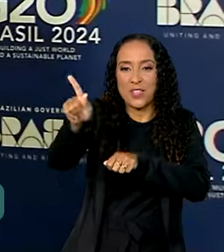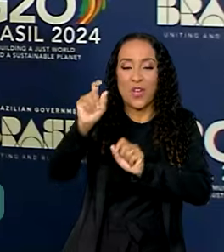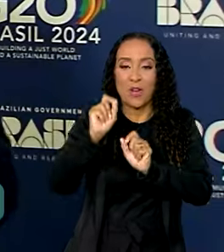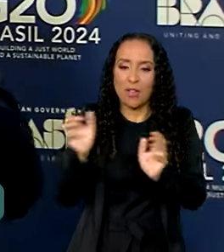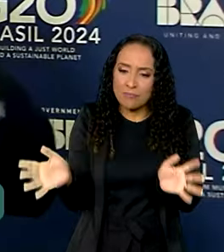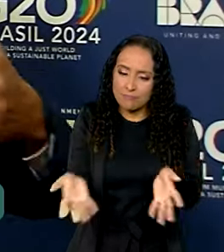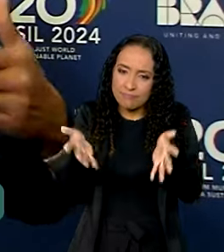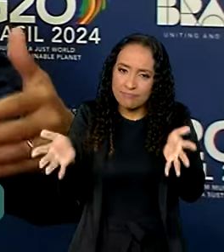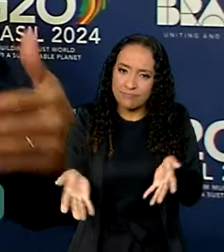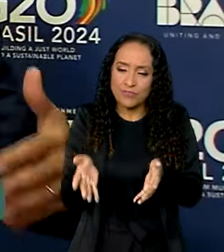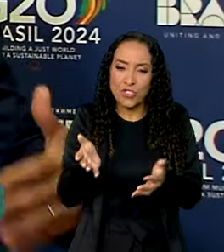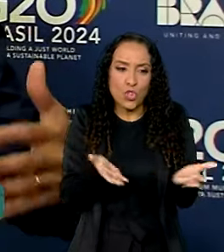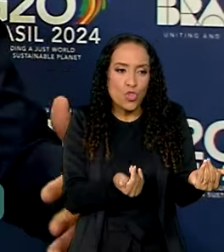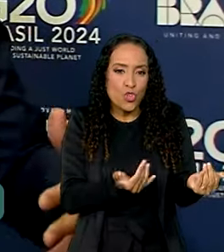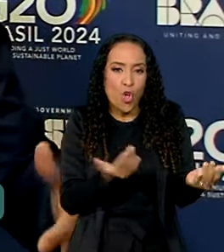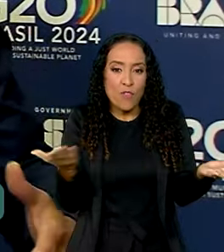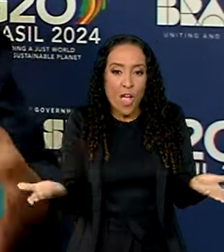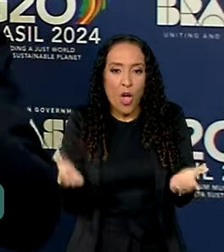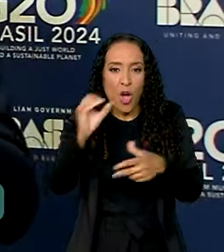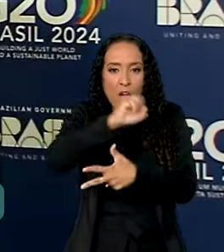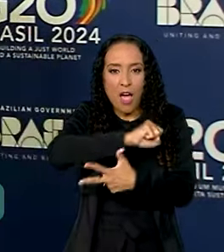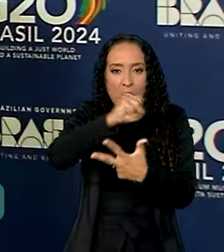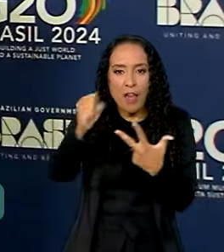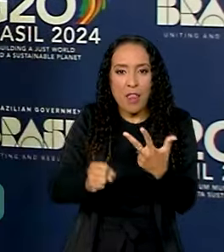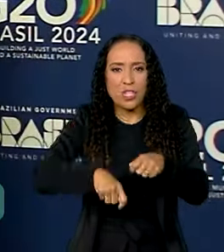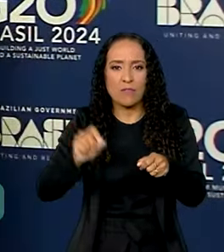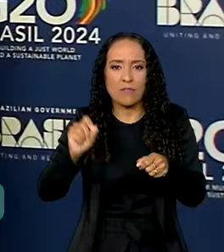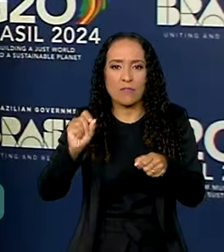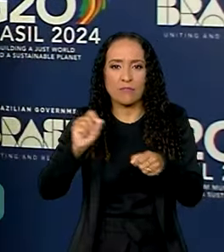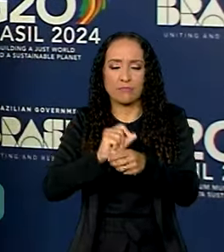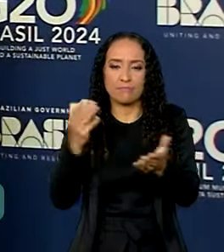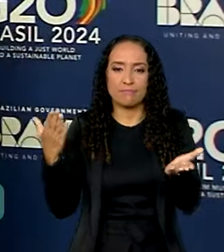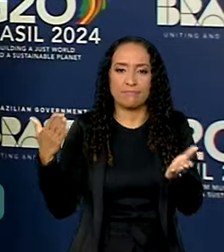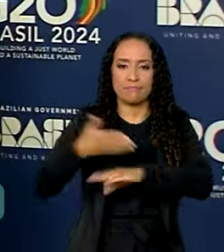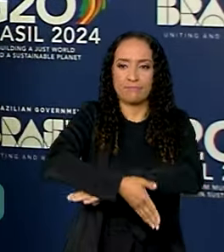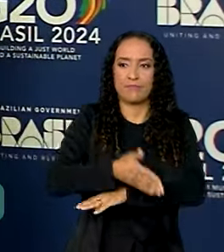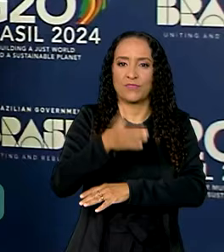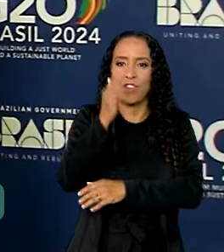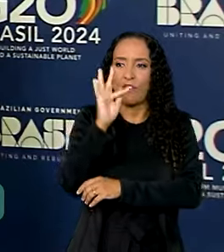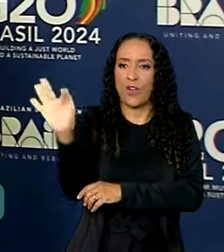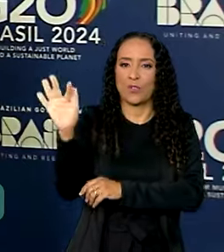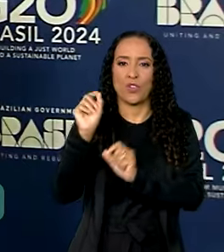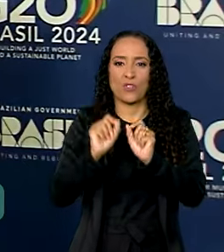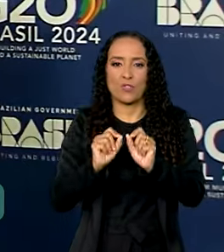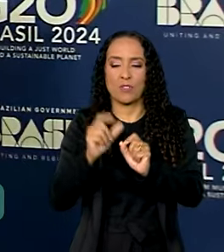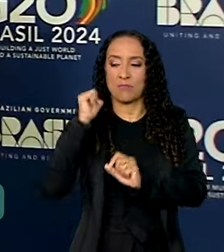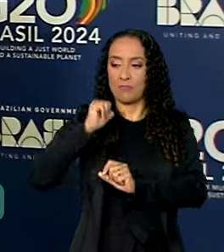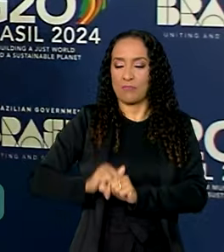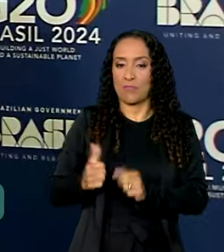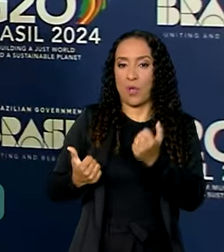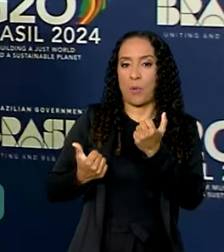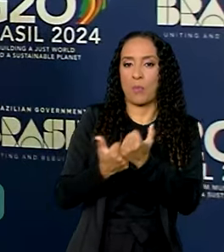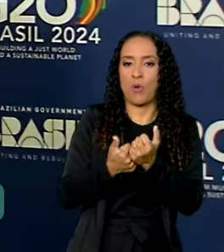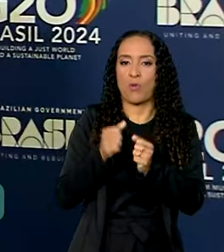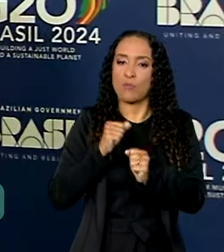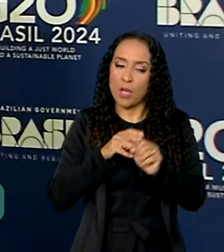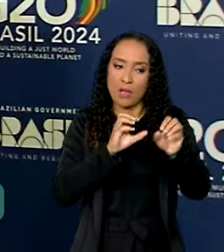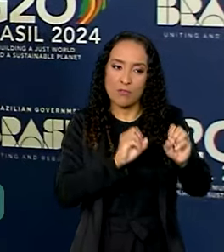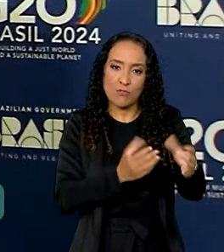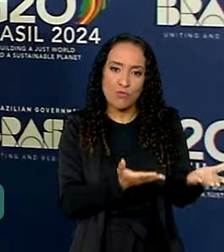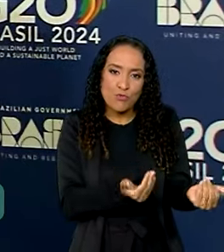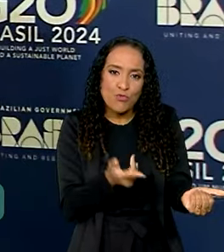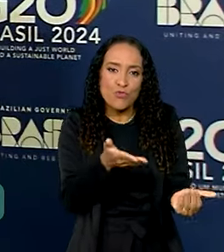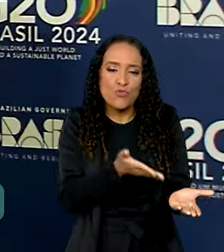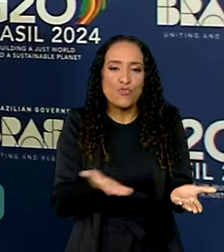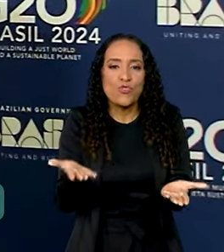estimular que jovens que estão fazendo o Enem já possam ingressar na universidade com uma bolsa de apoio para esse jovem